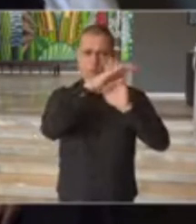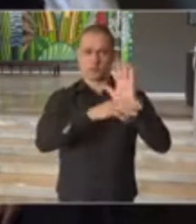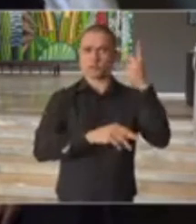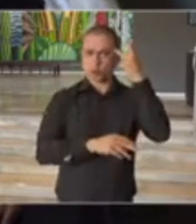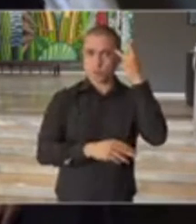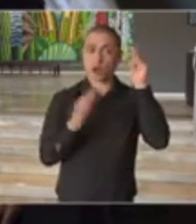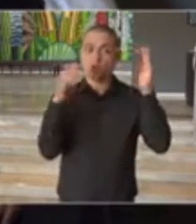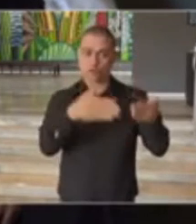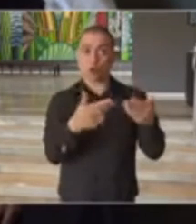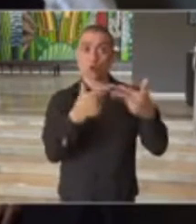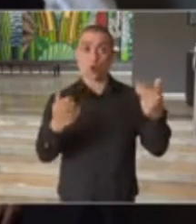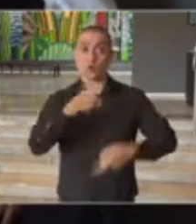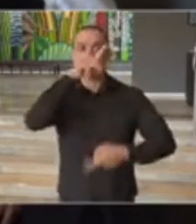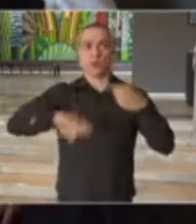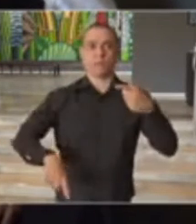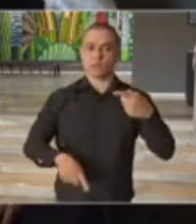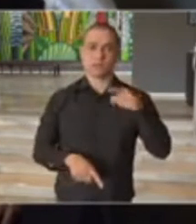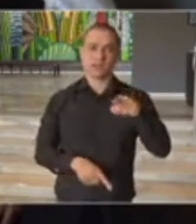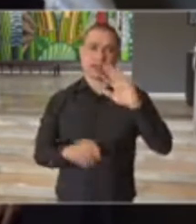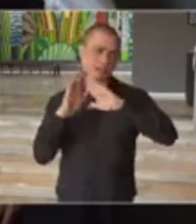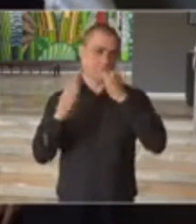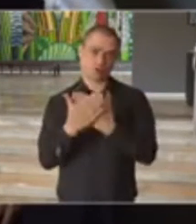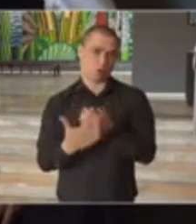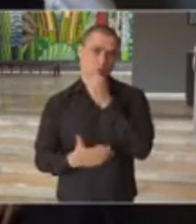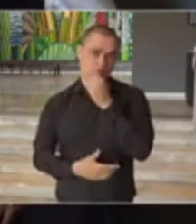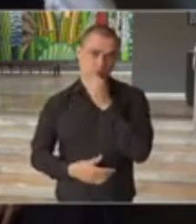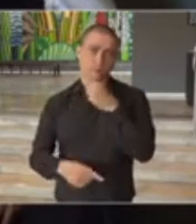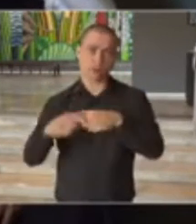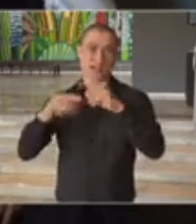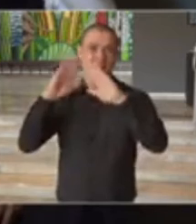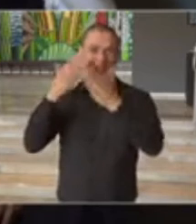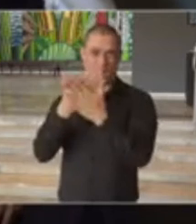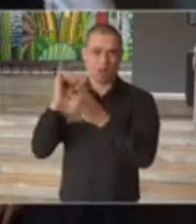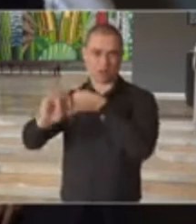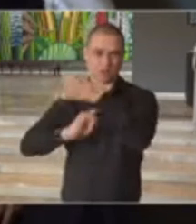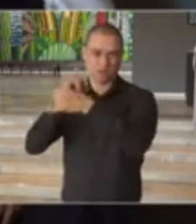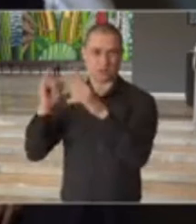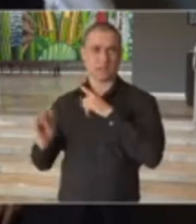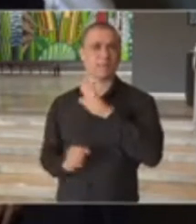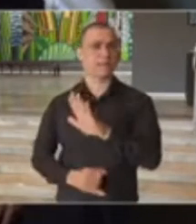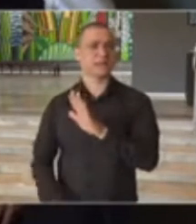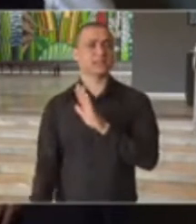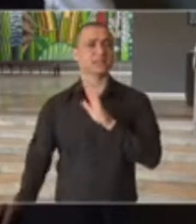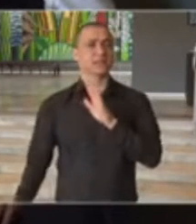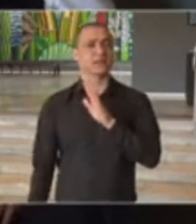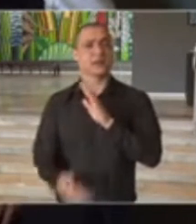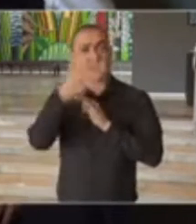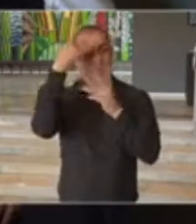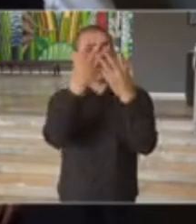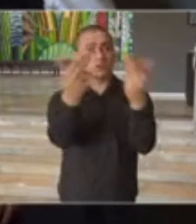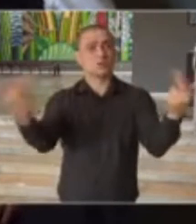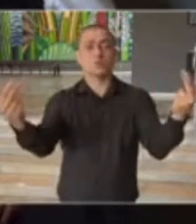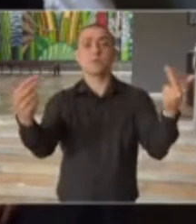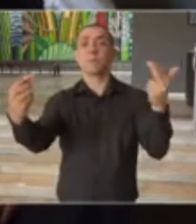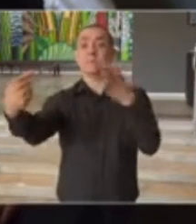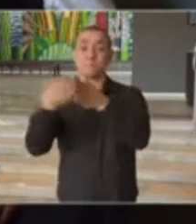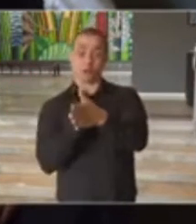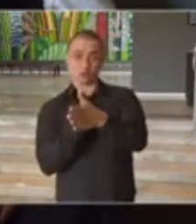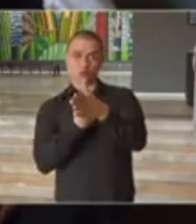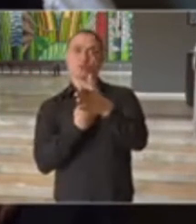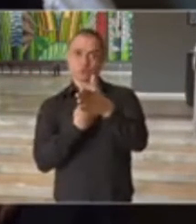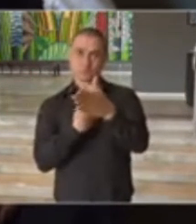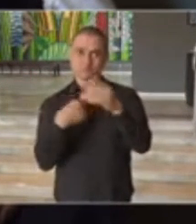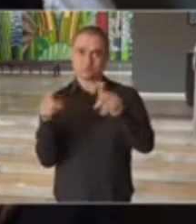atividades suspensas, que não é o caso das escolas, até por aulas online, mas muita gente se pergunta, e nos pergunta